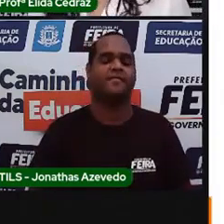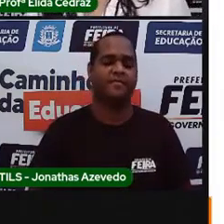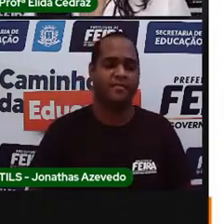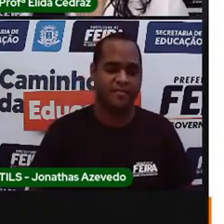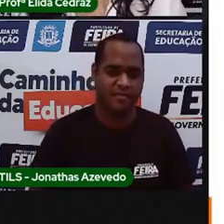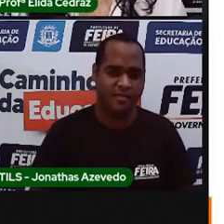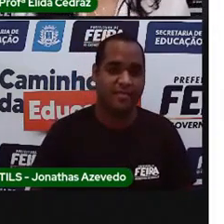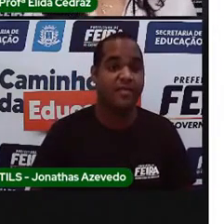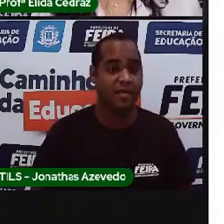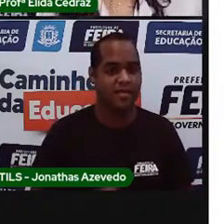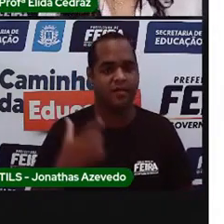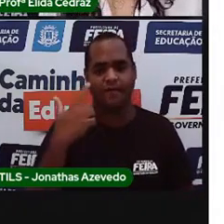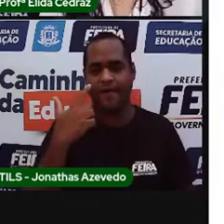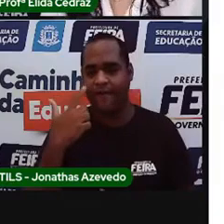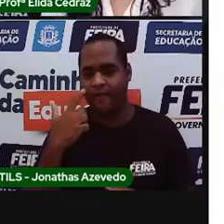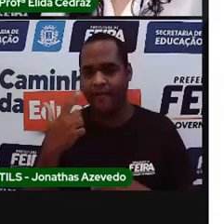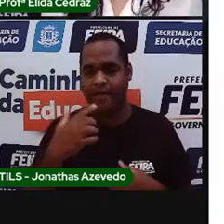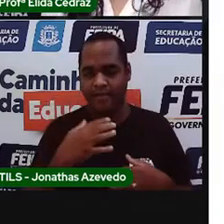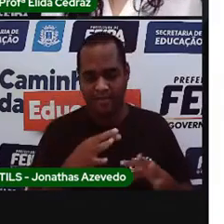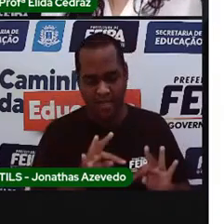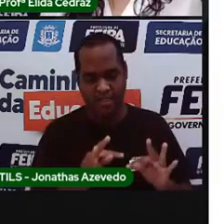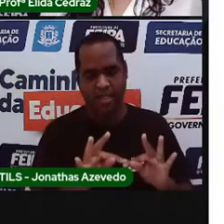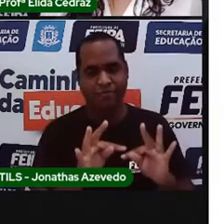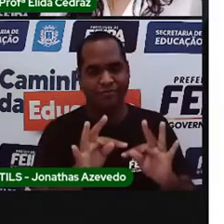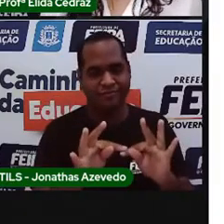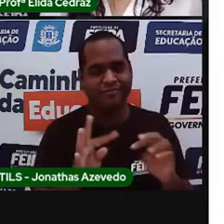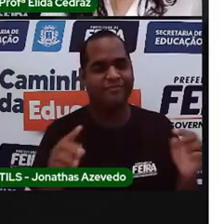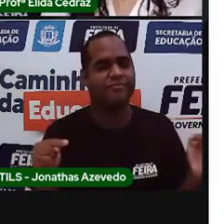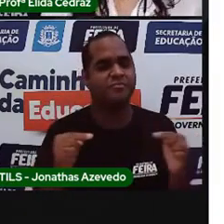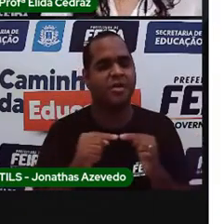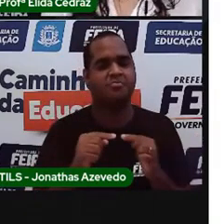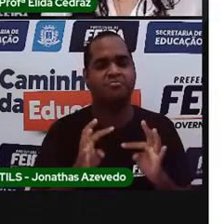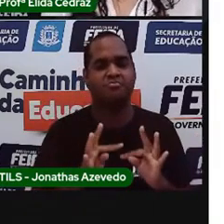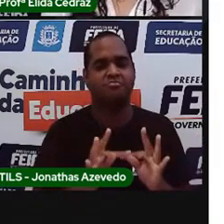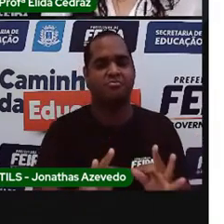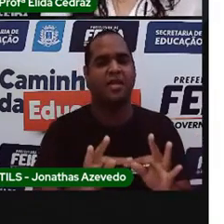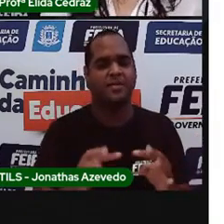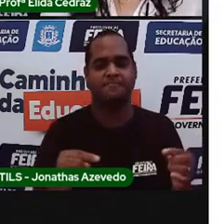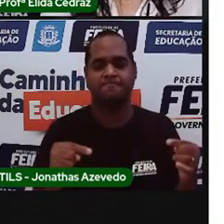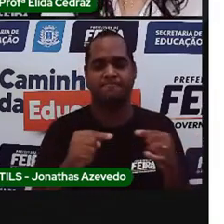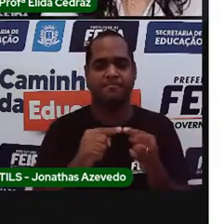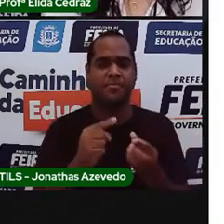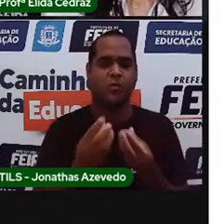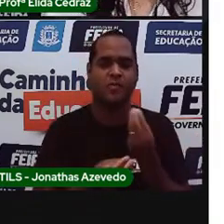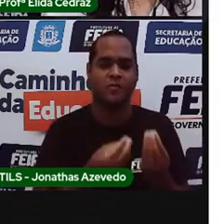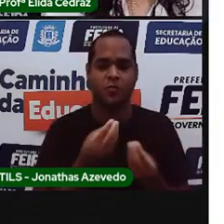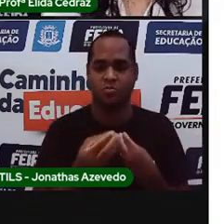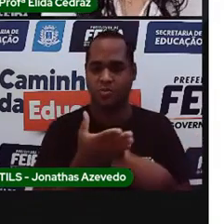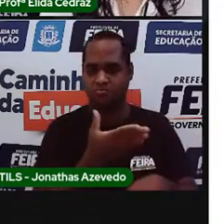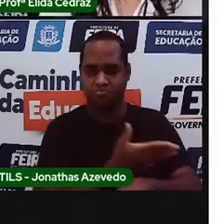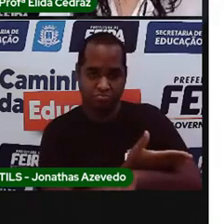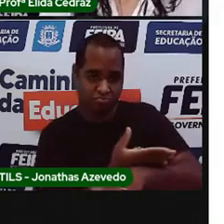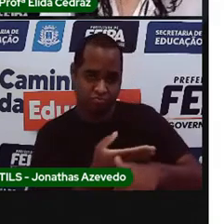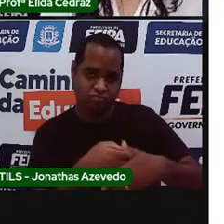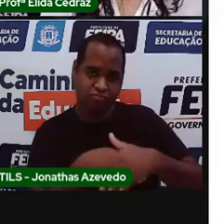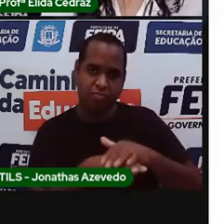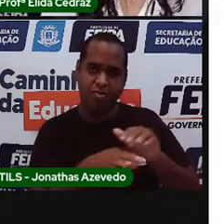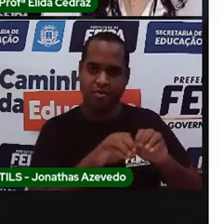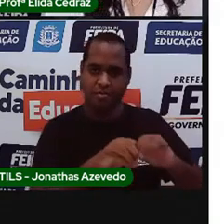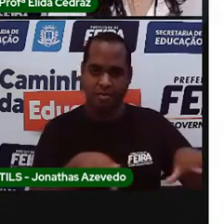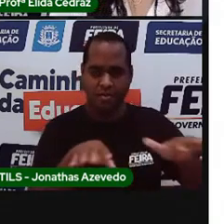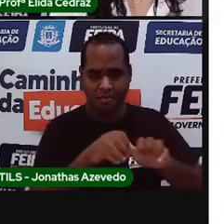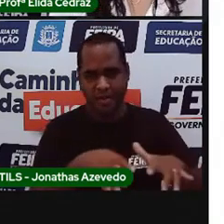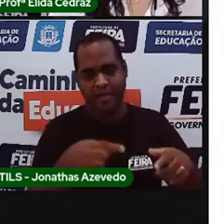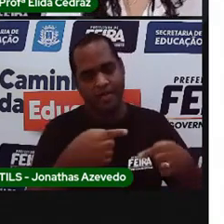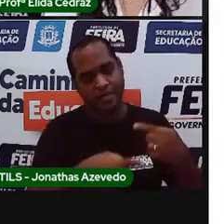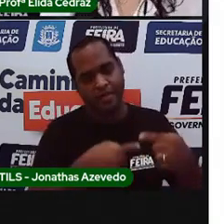Vamos entender o que é tradição. Tradição é um costume que é transmitido